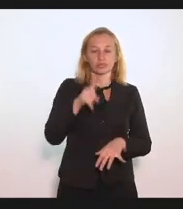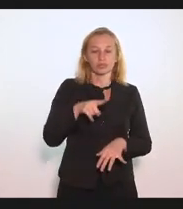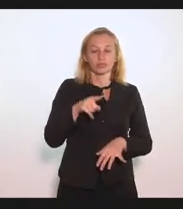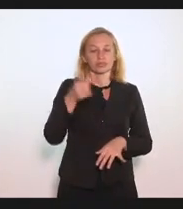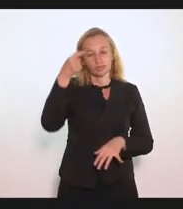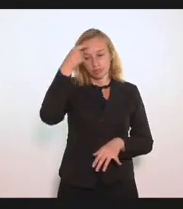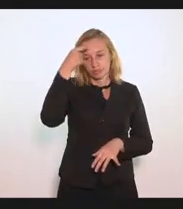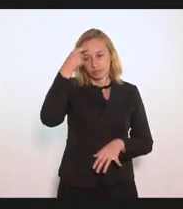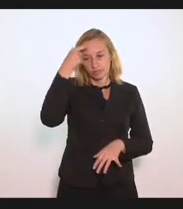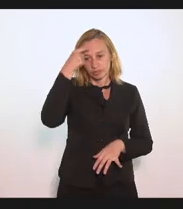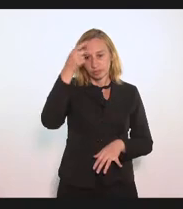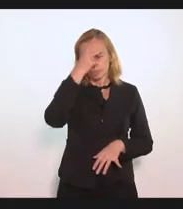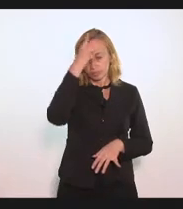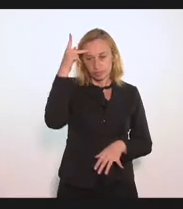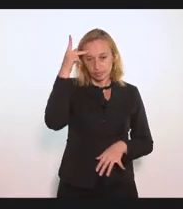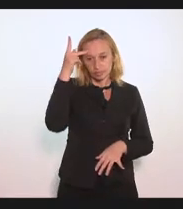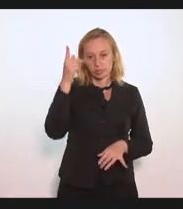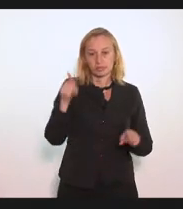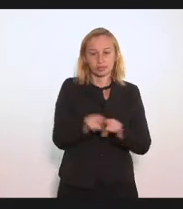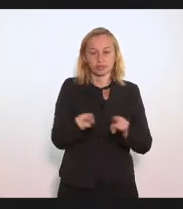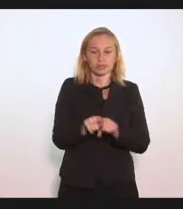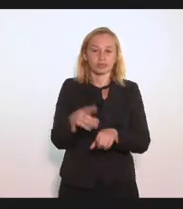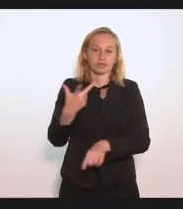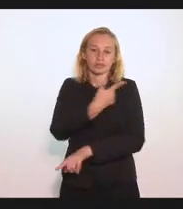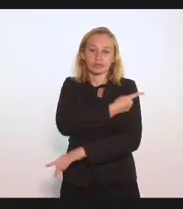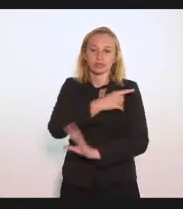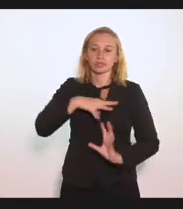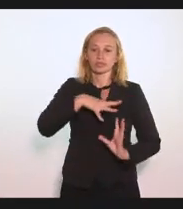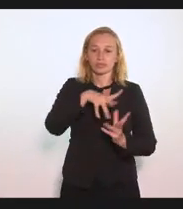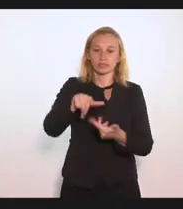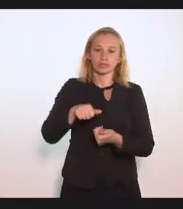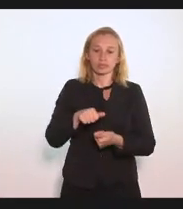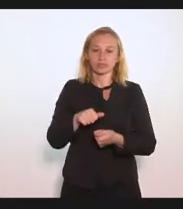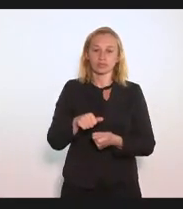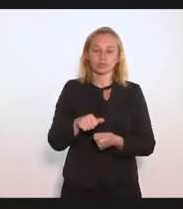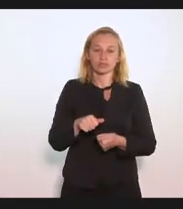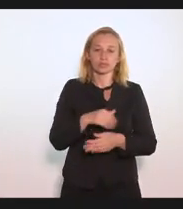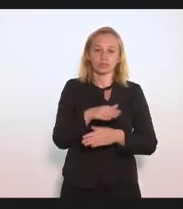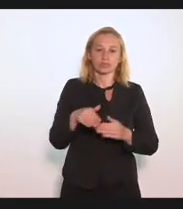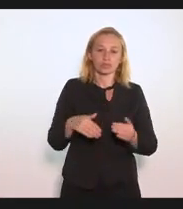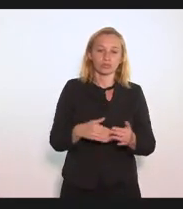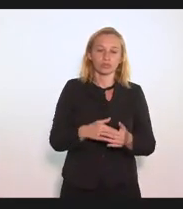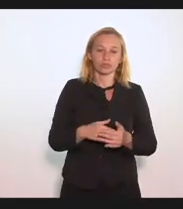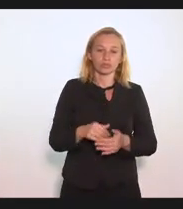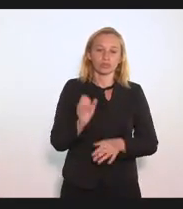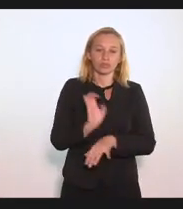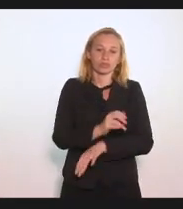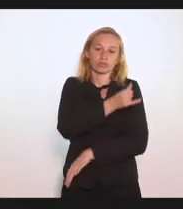conscientização das pessoas e a vacinação de toda a população do estado do Rio de Janeiro